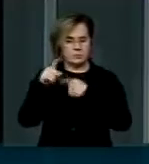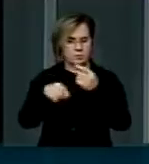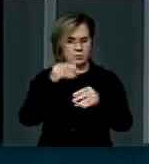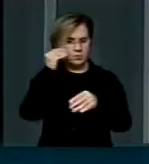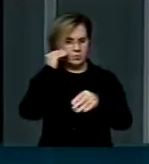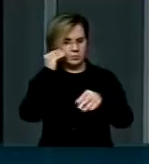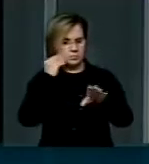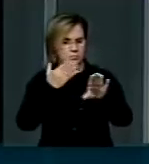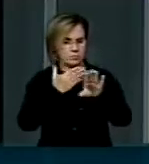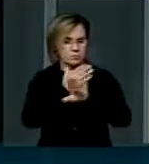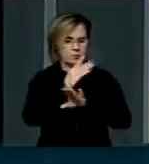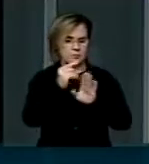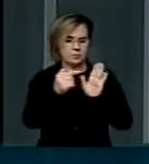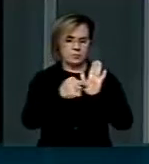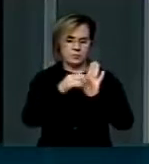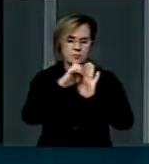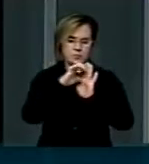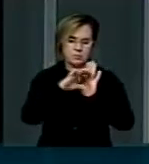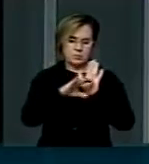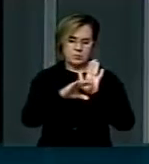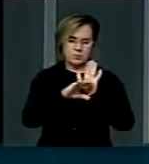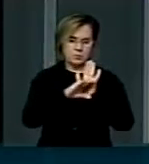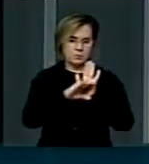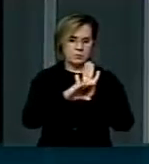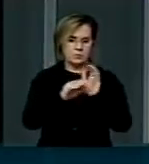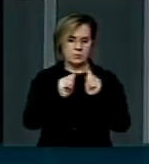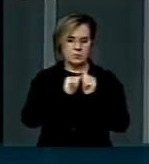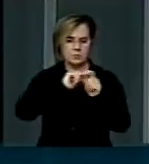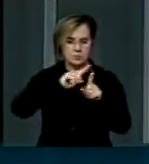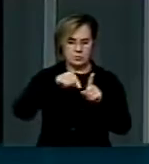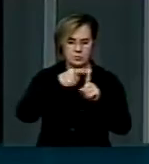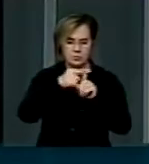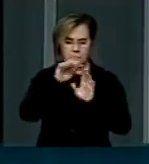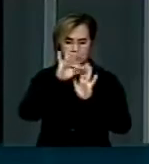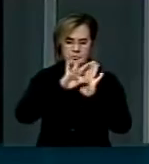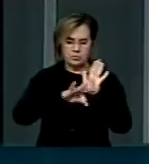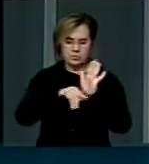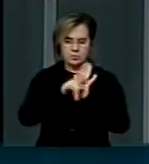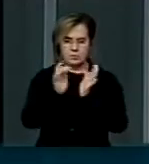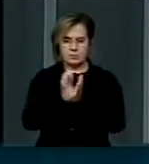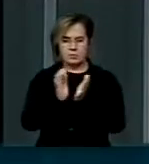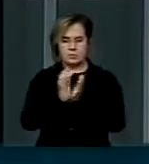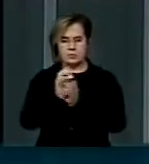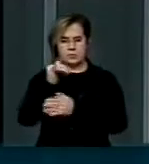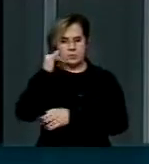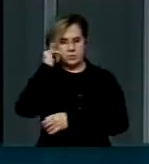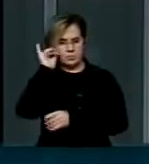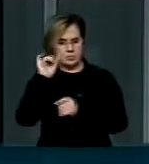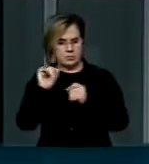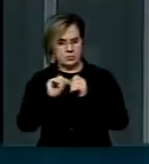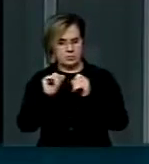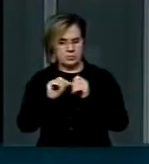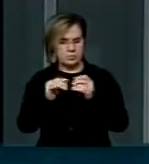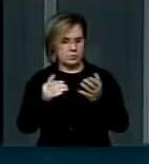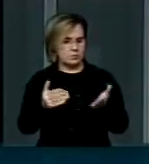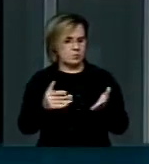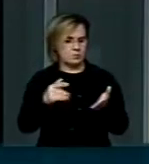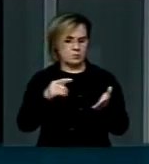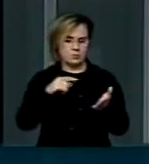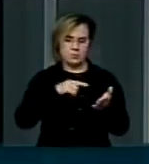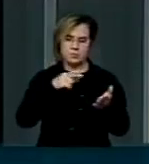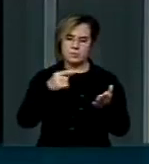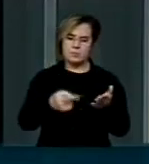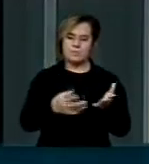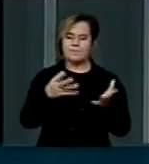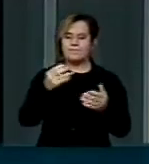essa emenda com o acréscimo que a bancada ruralista fez, nós tivemos aqui enorme